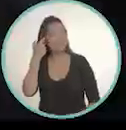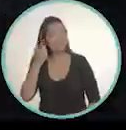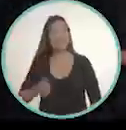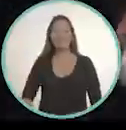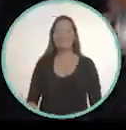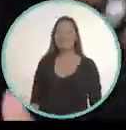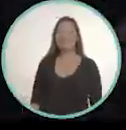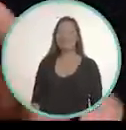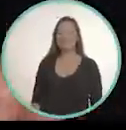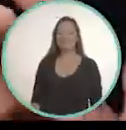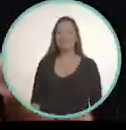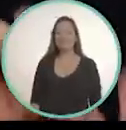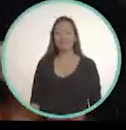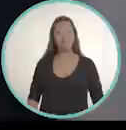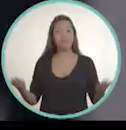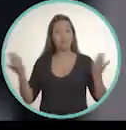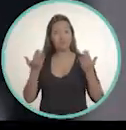Freixo.